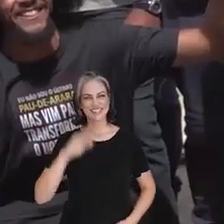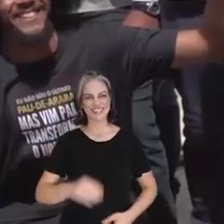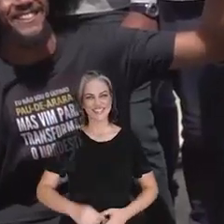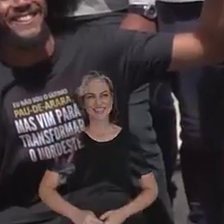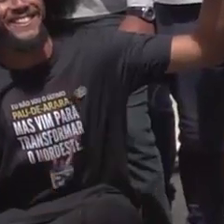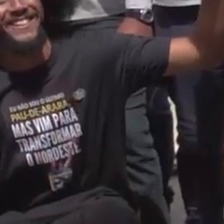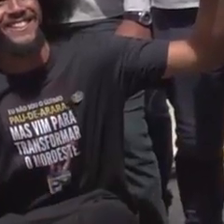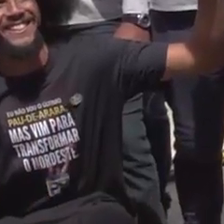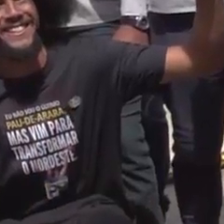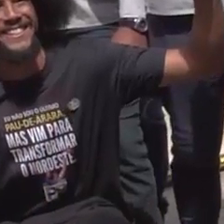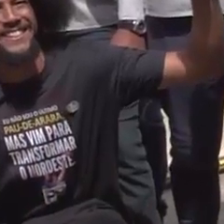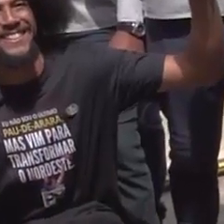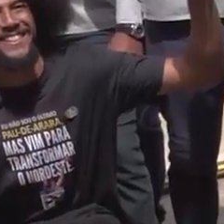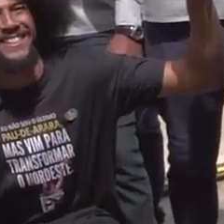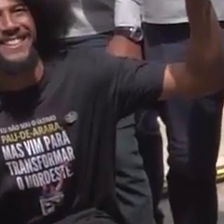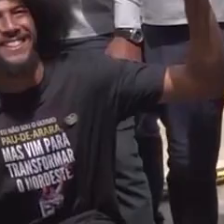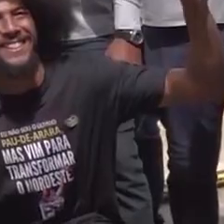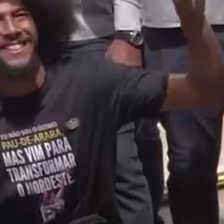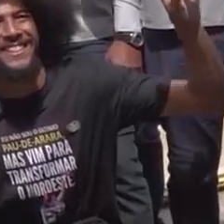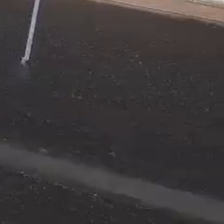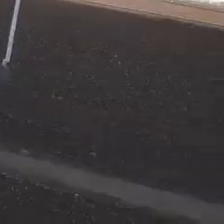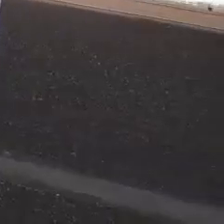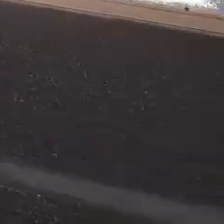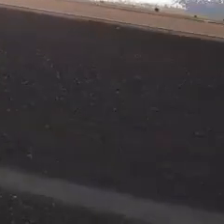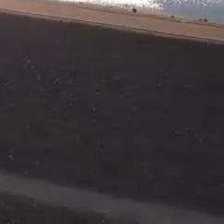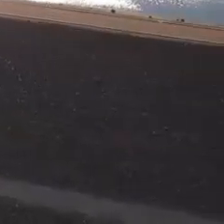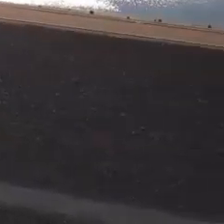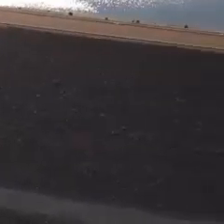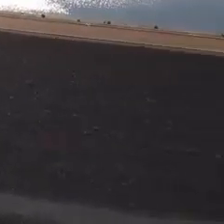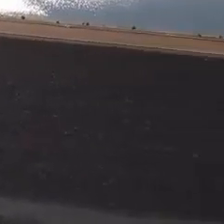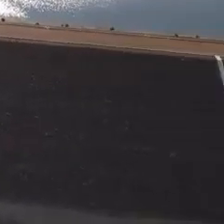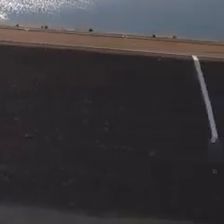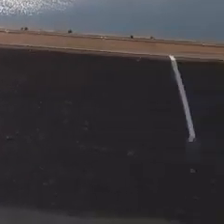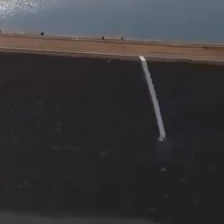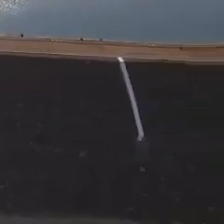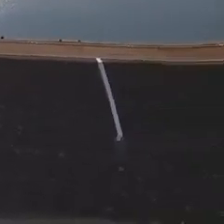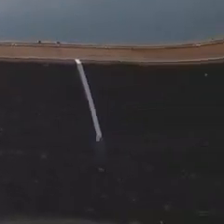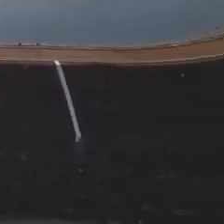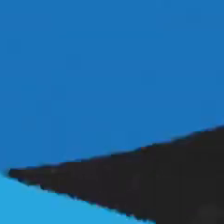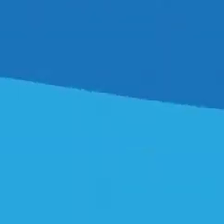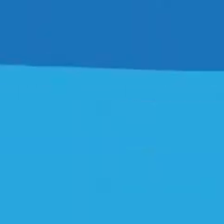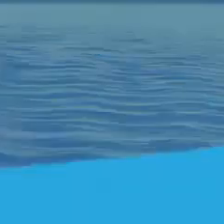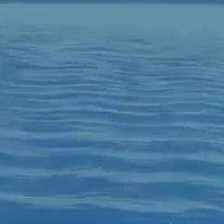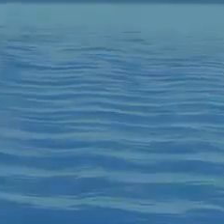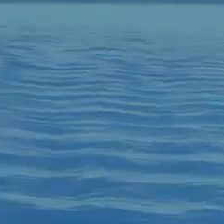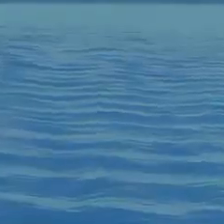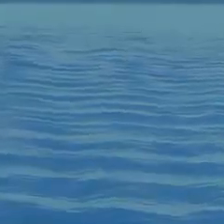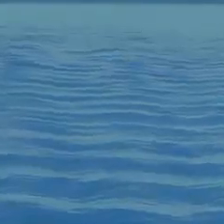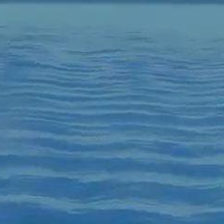Parabéns pelo Bolsonaro.